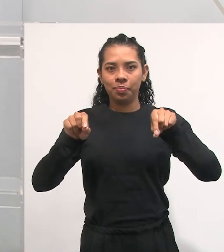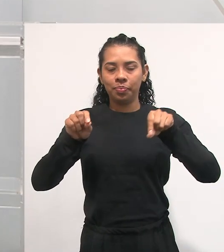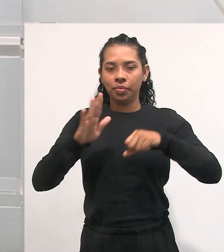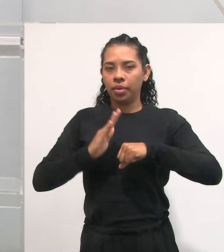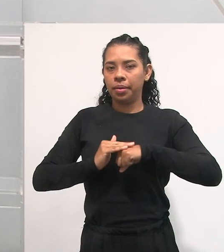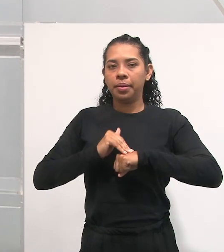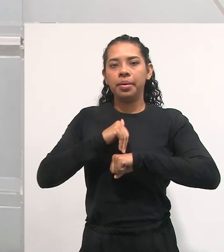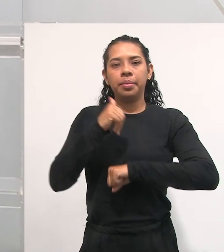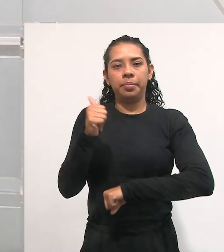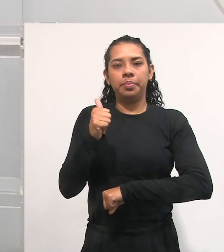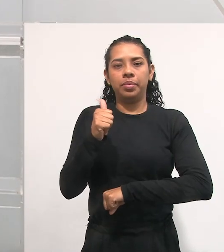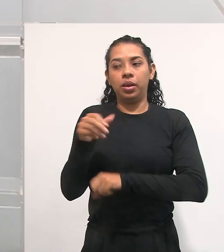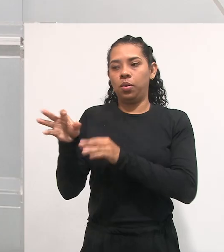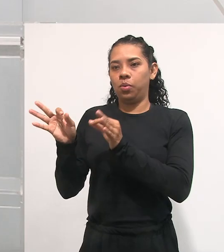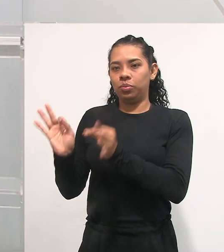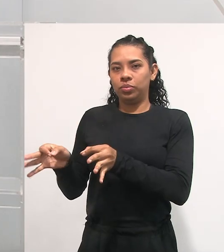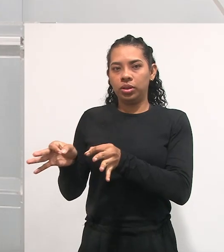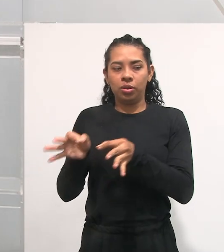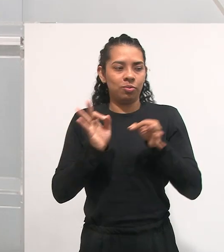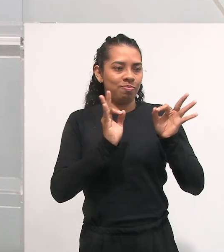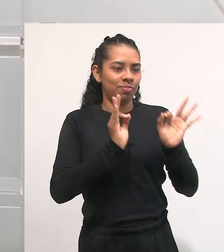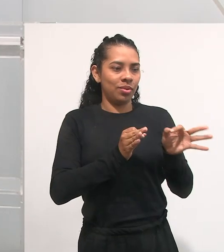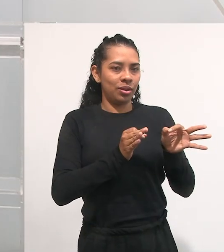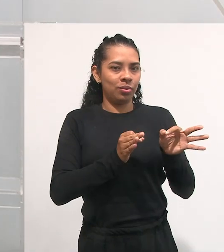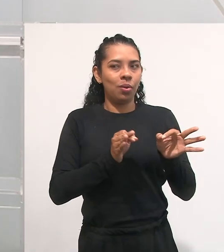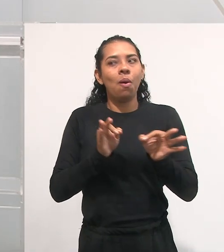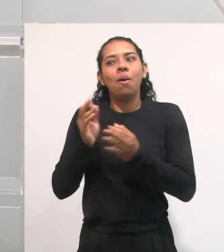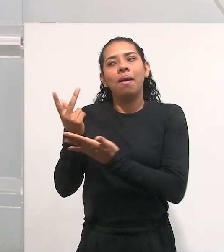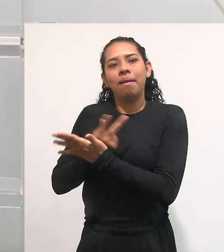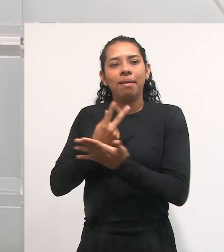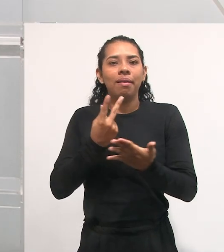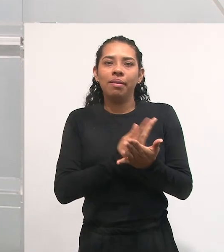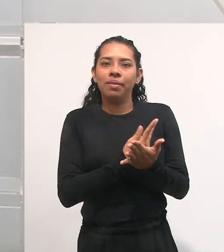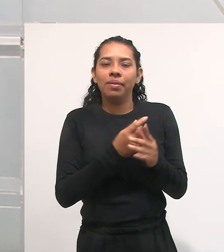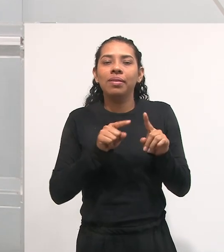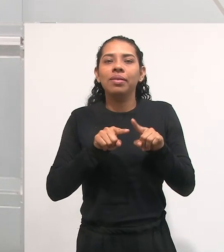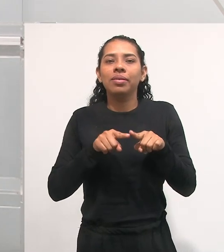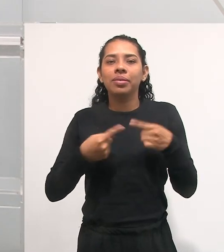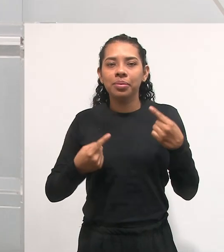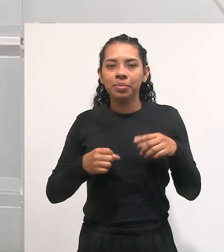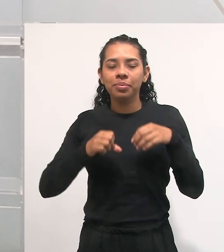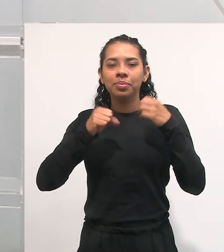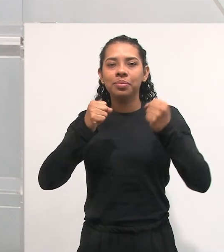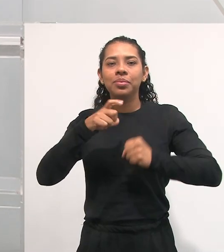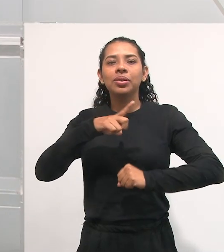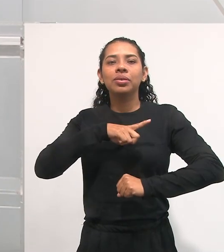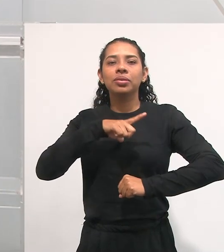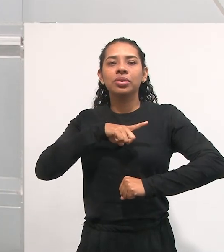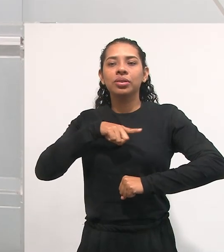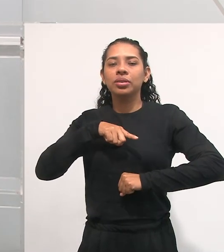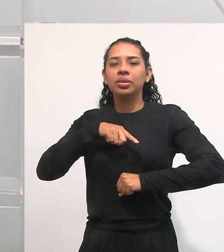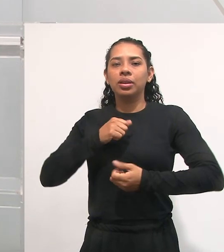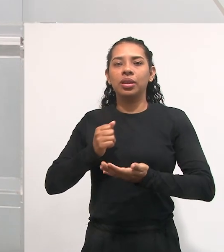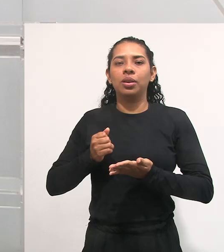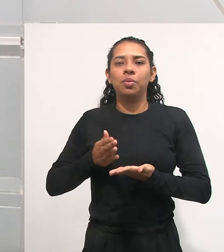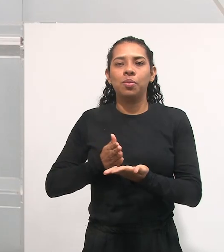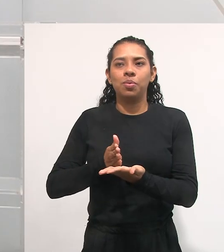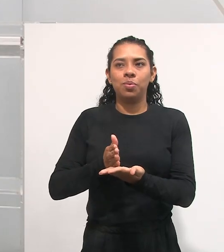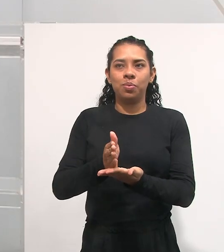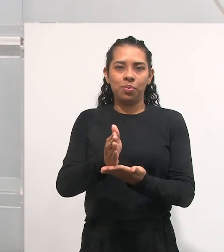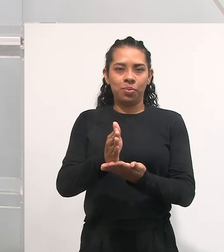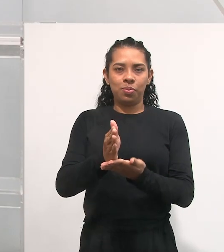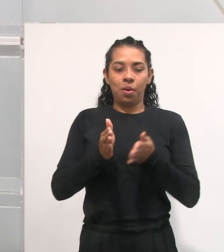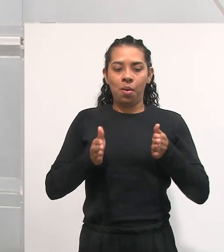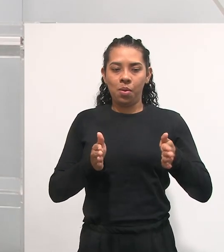dizer do que está certo e errado. Mas sim, tomar uma atitude para um novo caminho, para uma nova jornada.